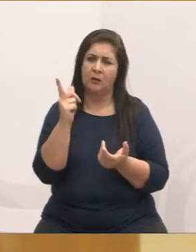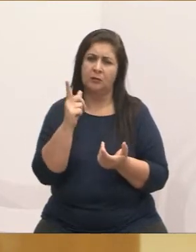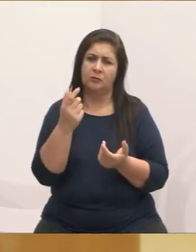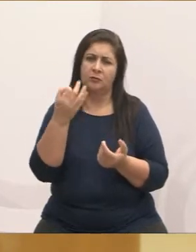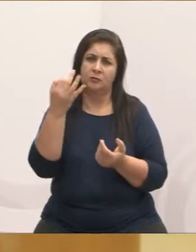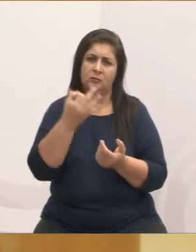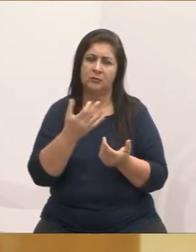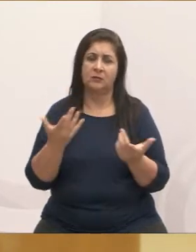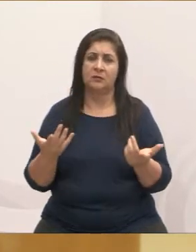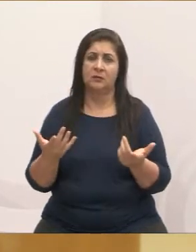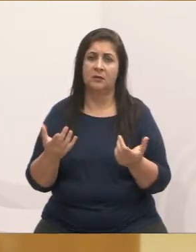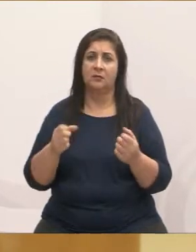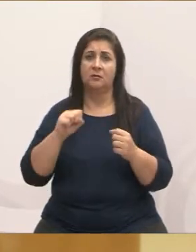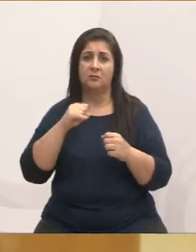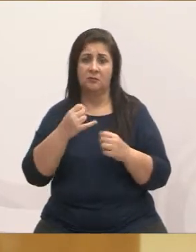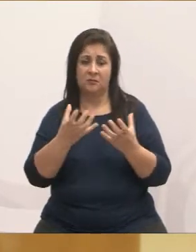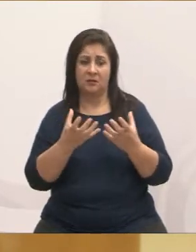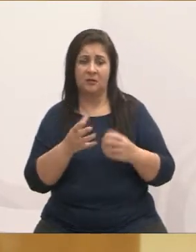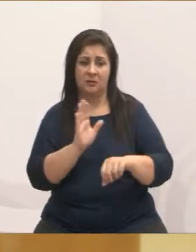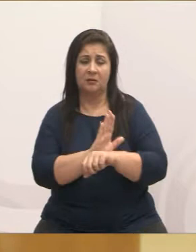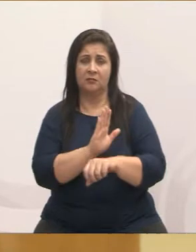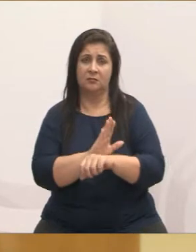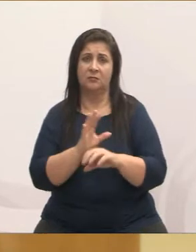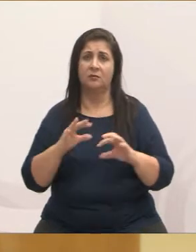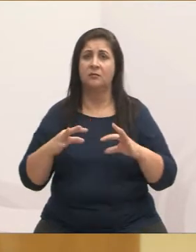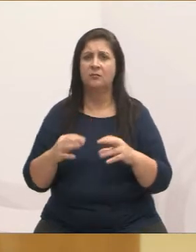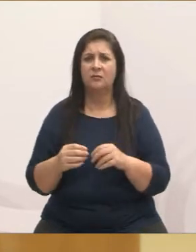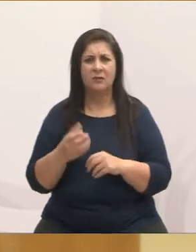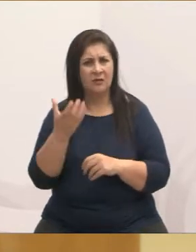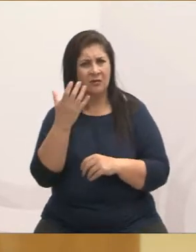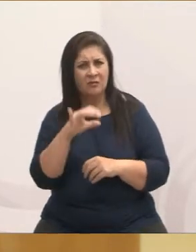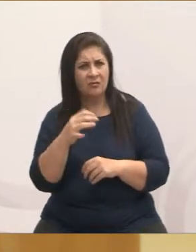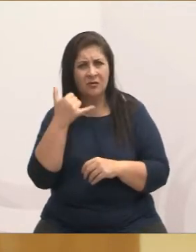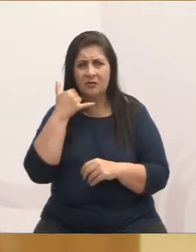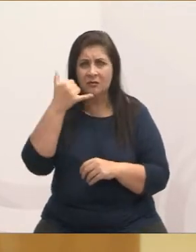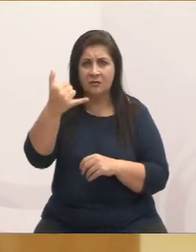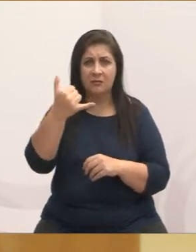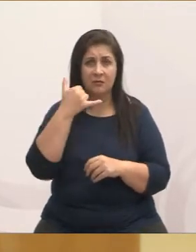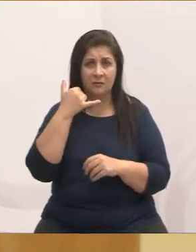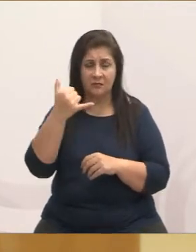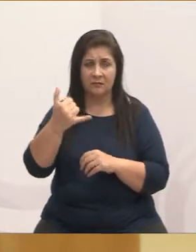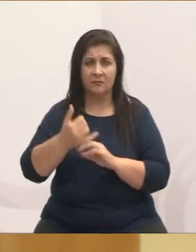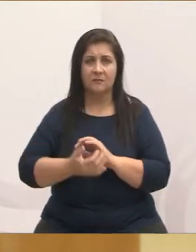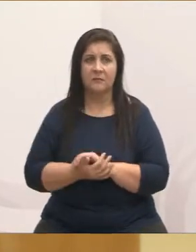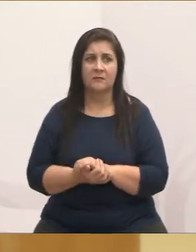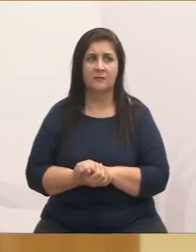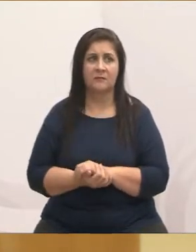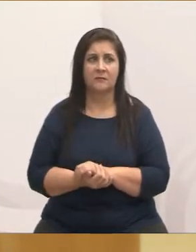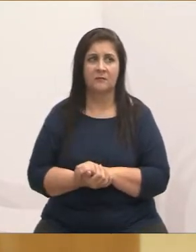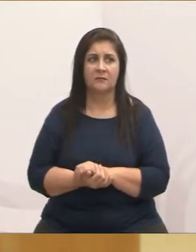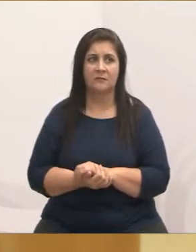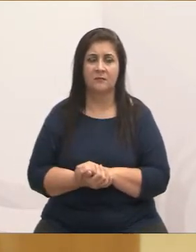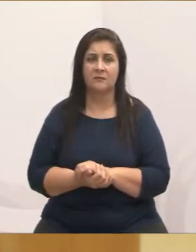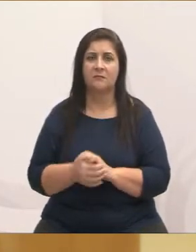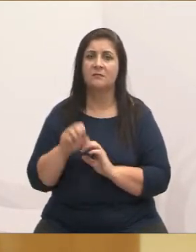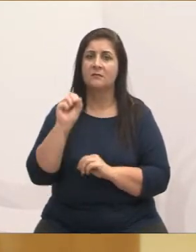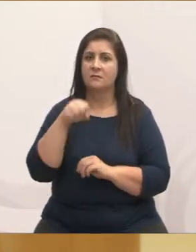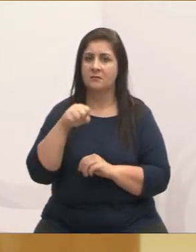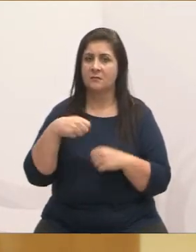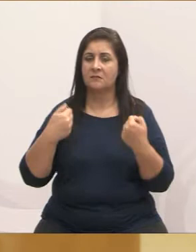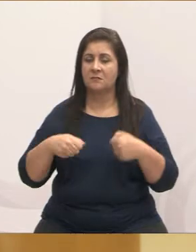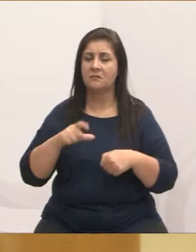que quer ser declarada de utilidade pública não querer prestar esse serviço à população. Então, tem sim que ter o